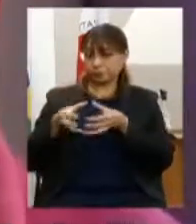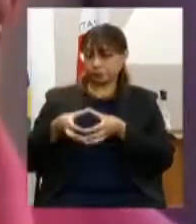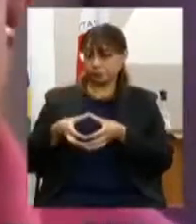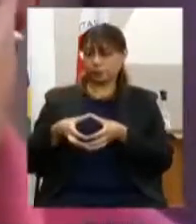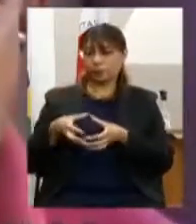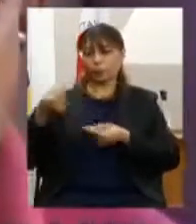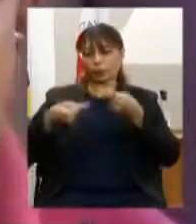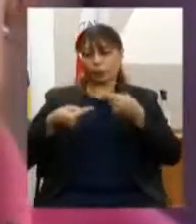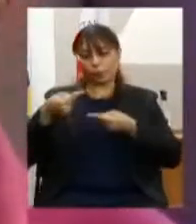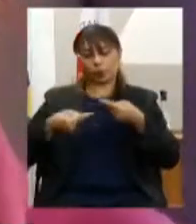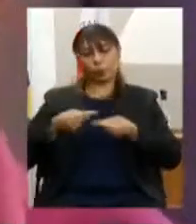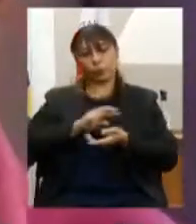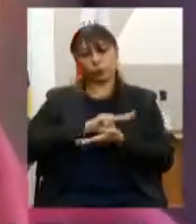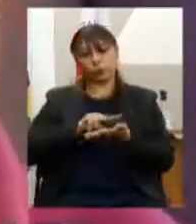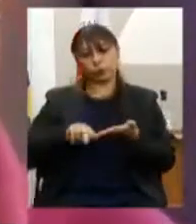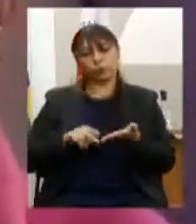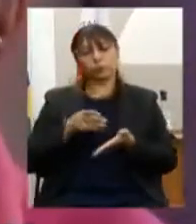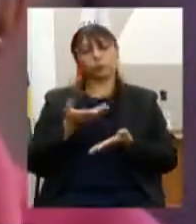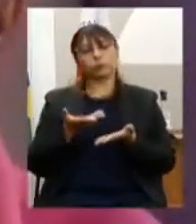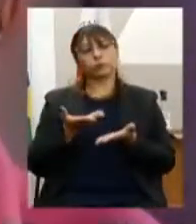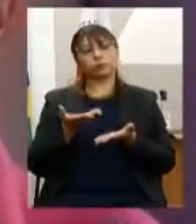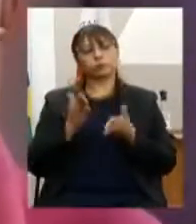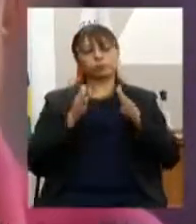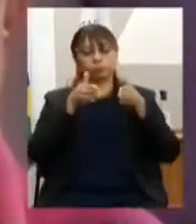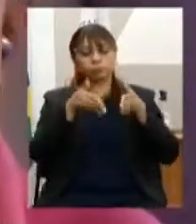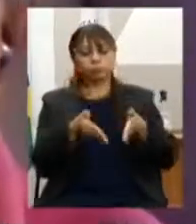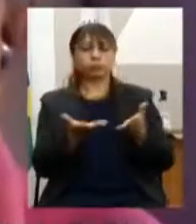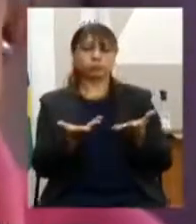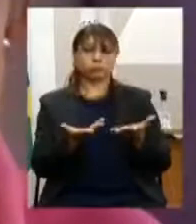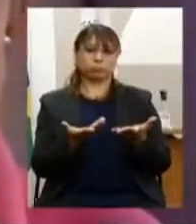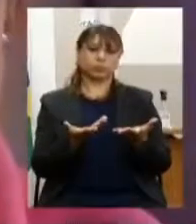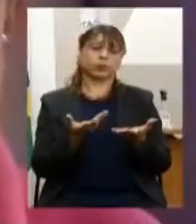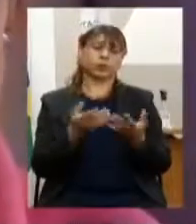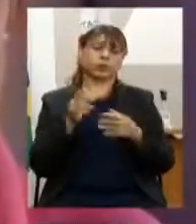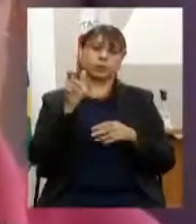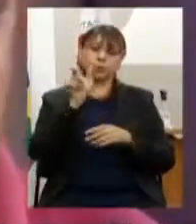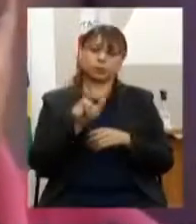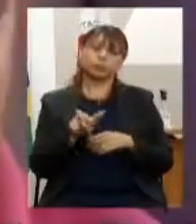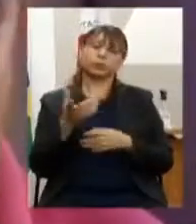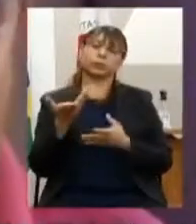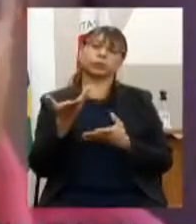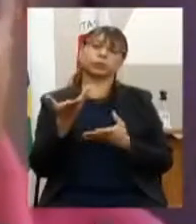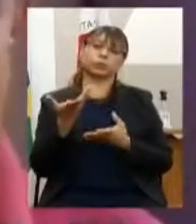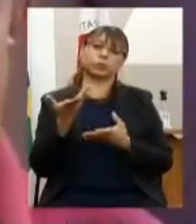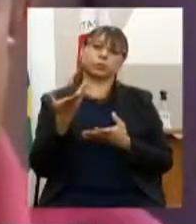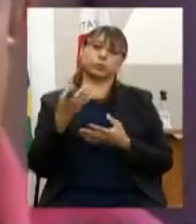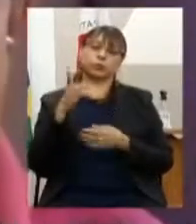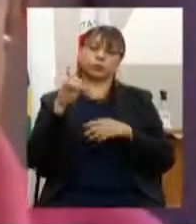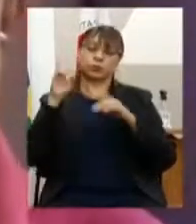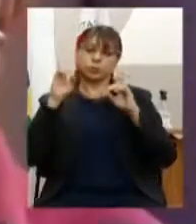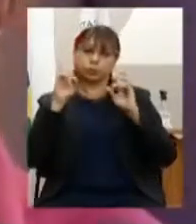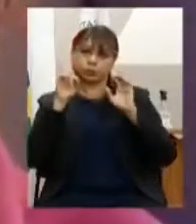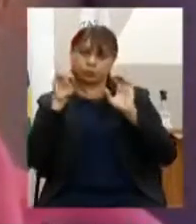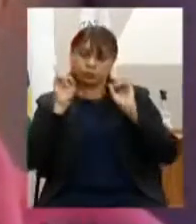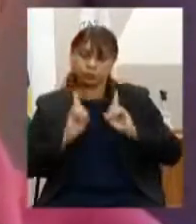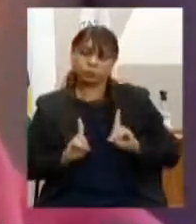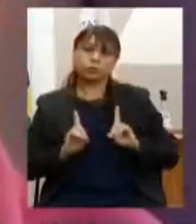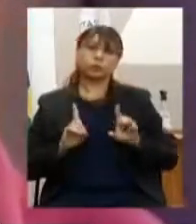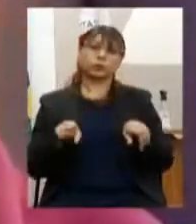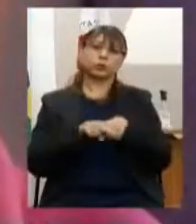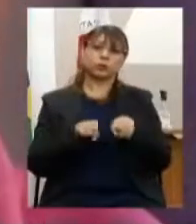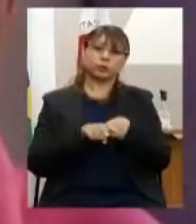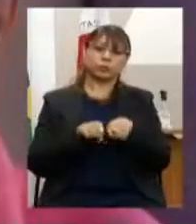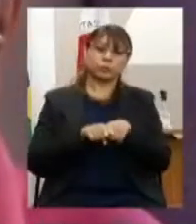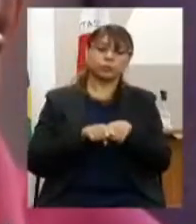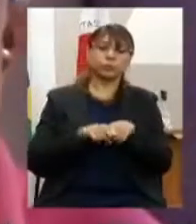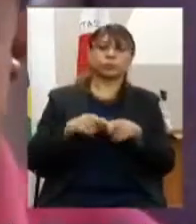Políticas para Públicos Específicos, Pessoa com Deficiência, Idoso, Proteção a Comunidades,